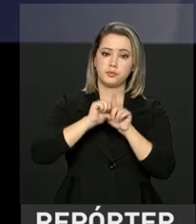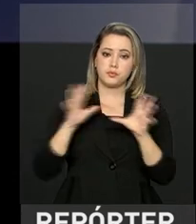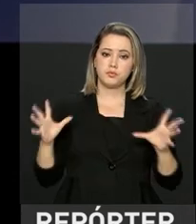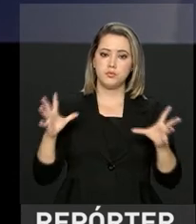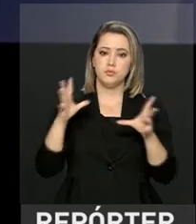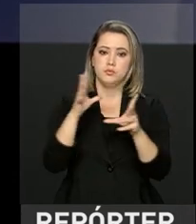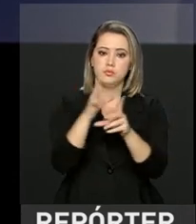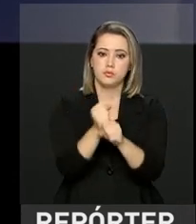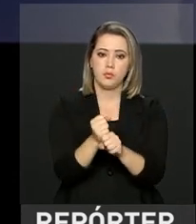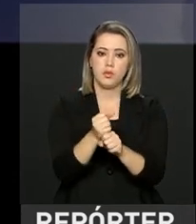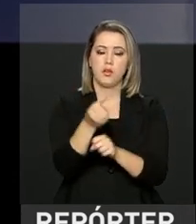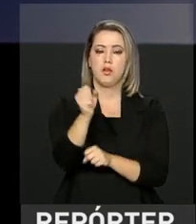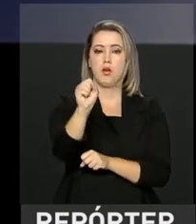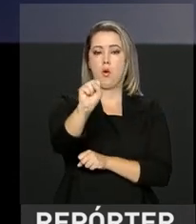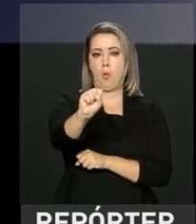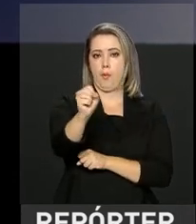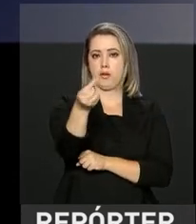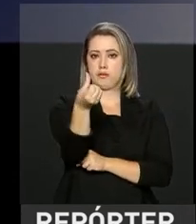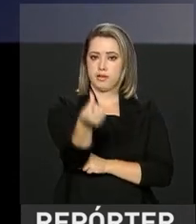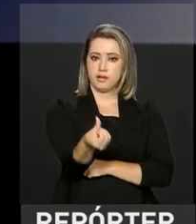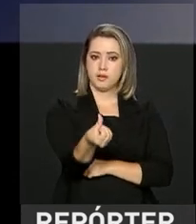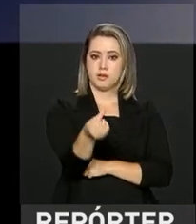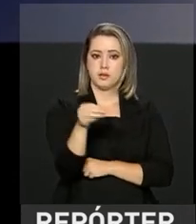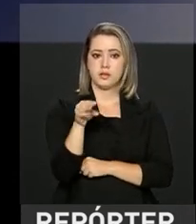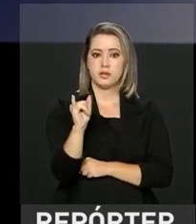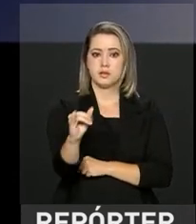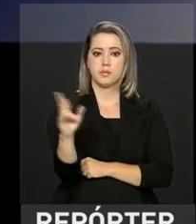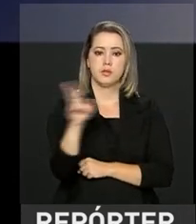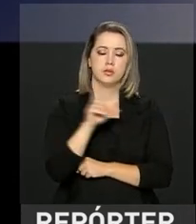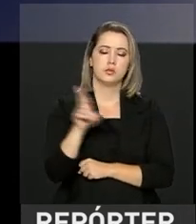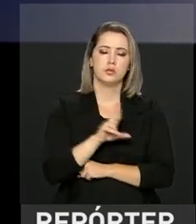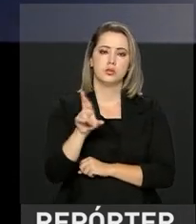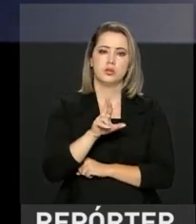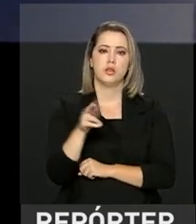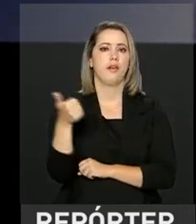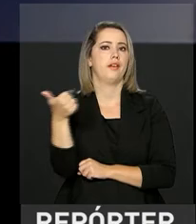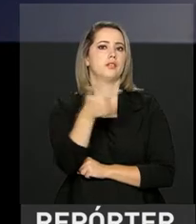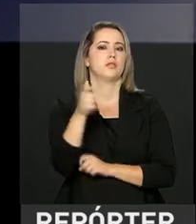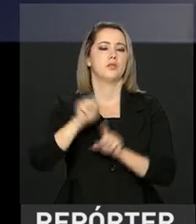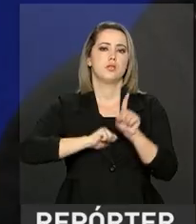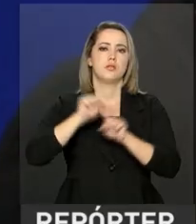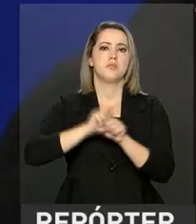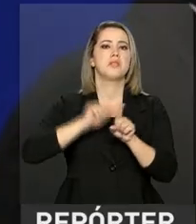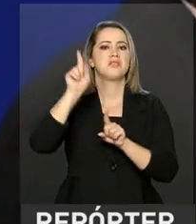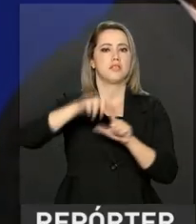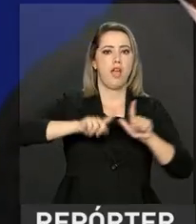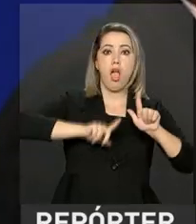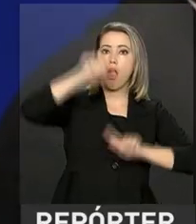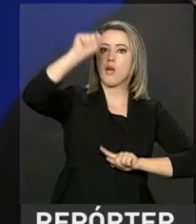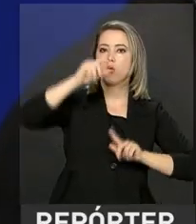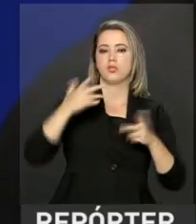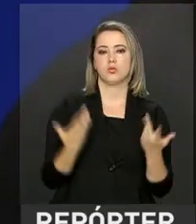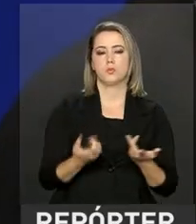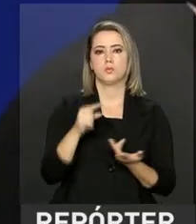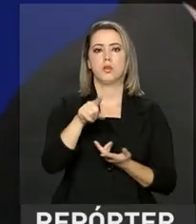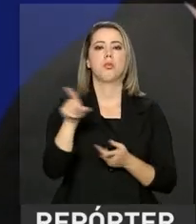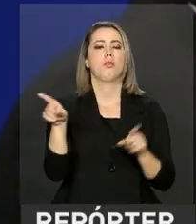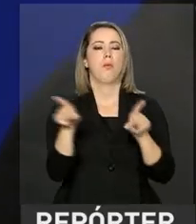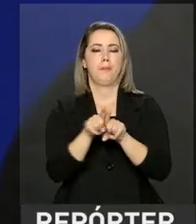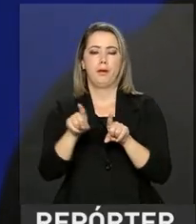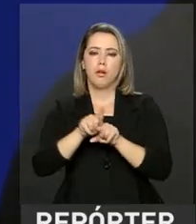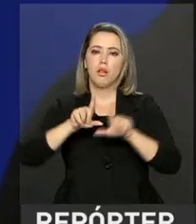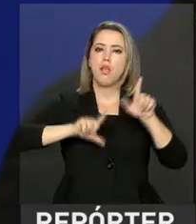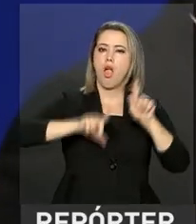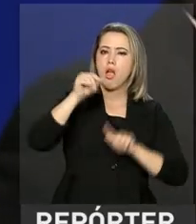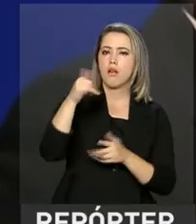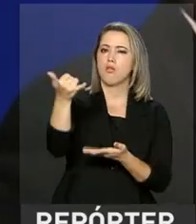bilhões de reais de investimentos externos no Brasil nos últimos 12 meses. É um recorde. Também temos feito recorde na produção